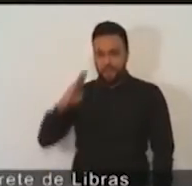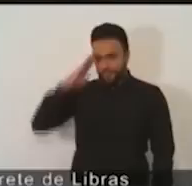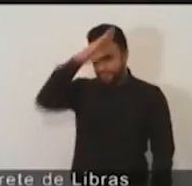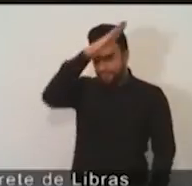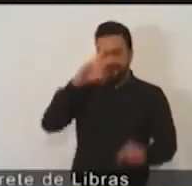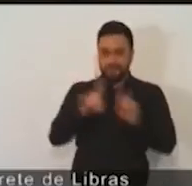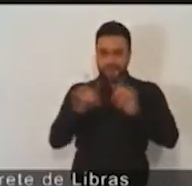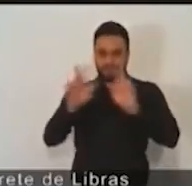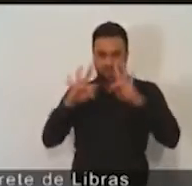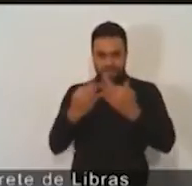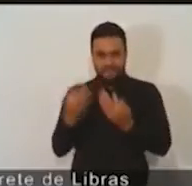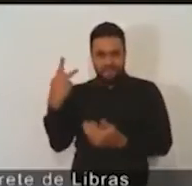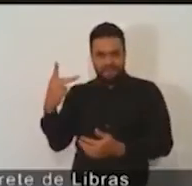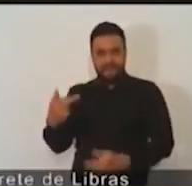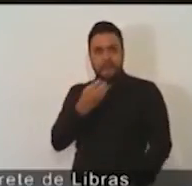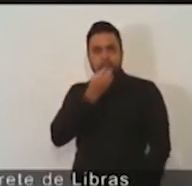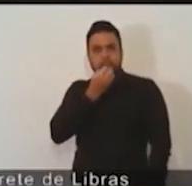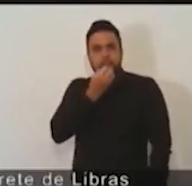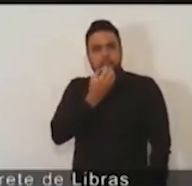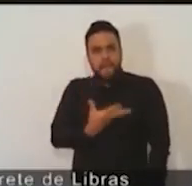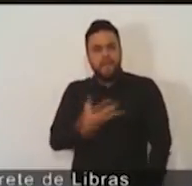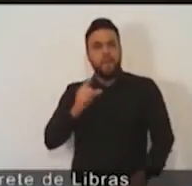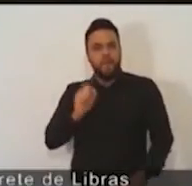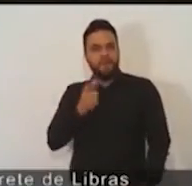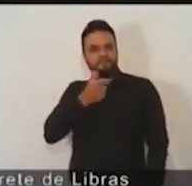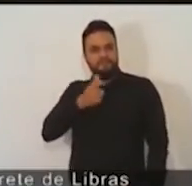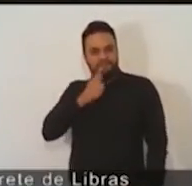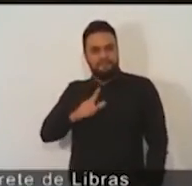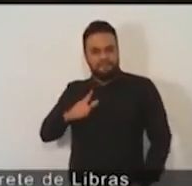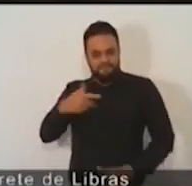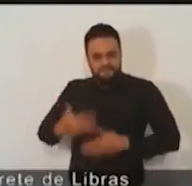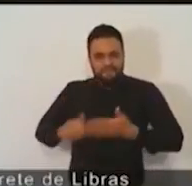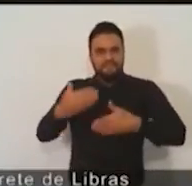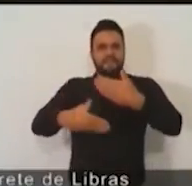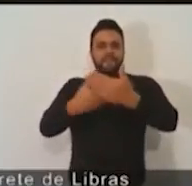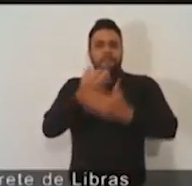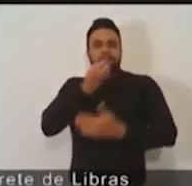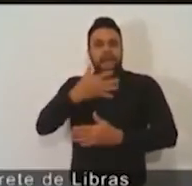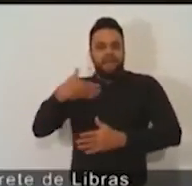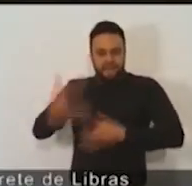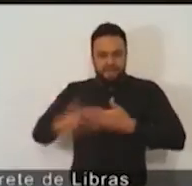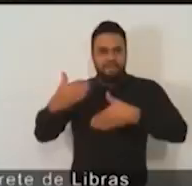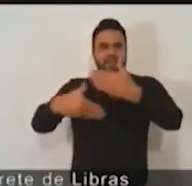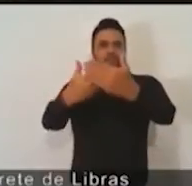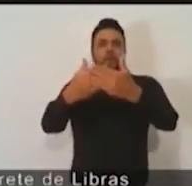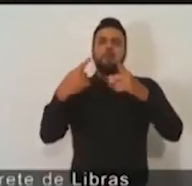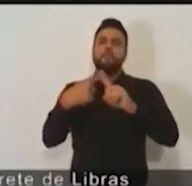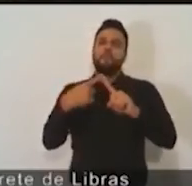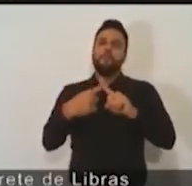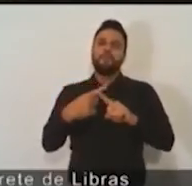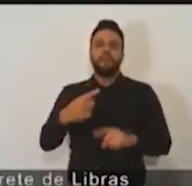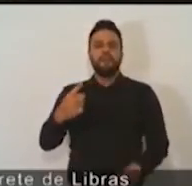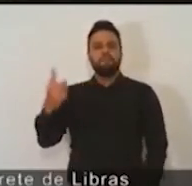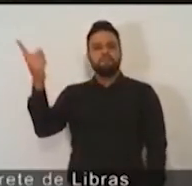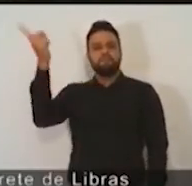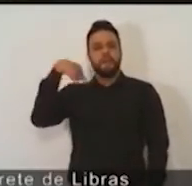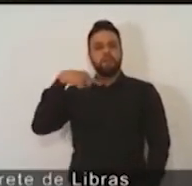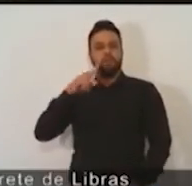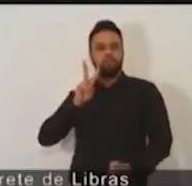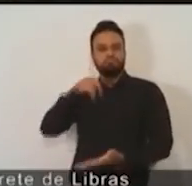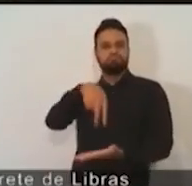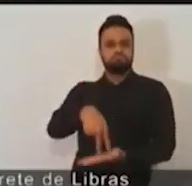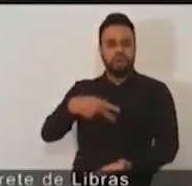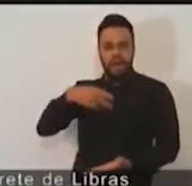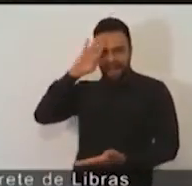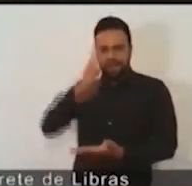Bem-aventurado os brasileiros, cristãos. Bem-aventurado, porque não me viram e creram. E